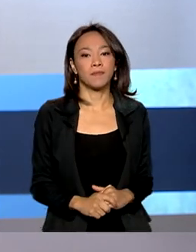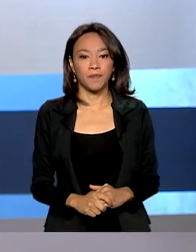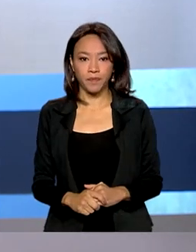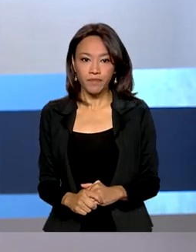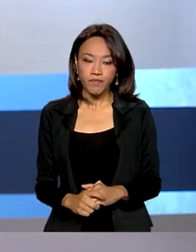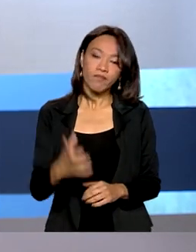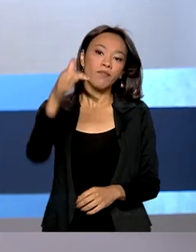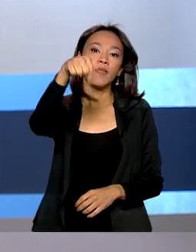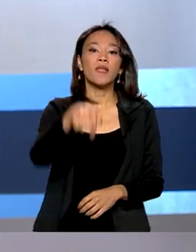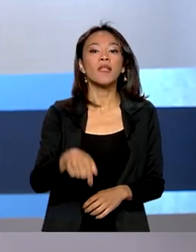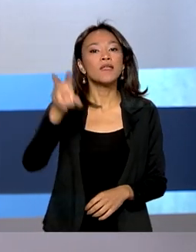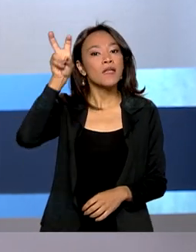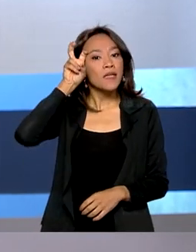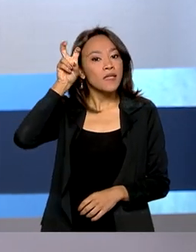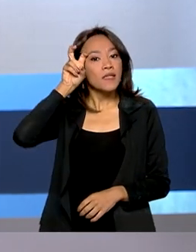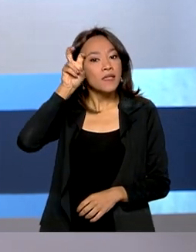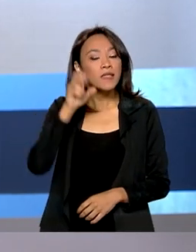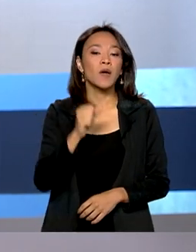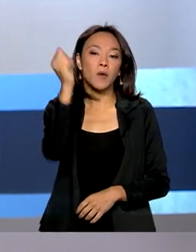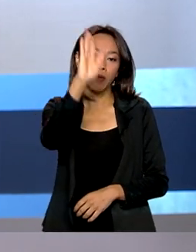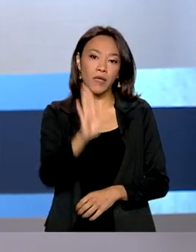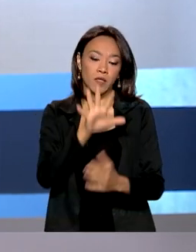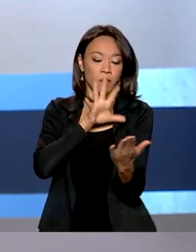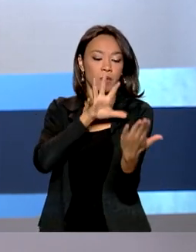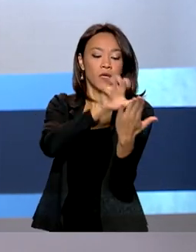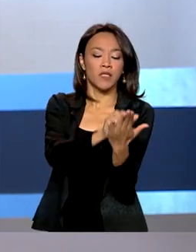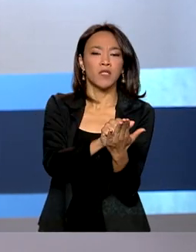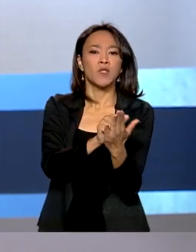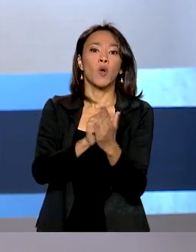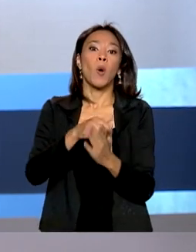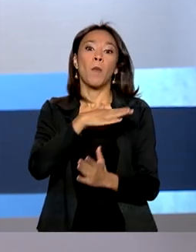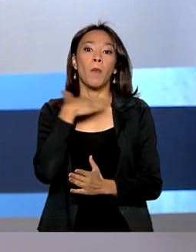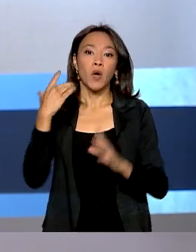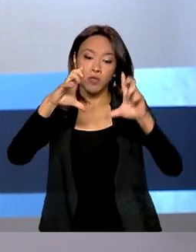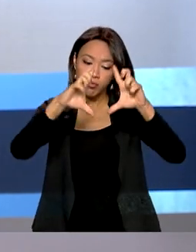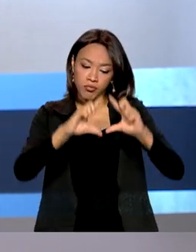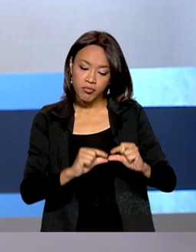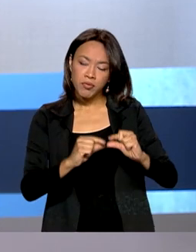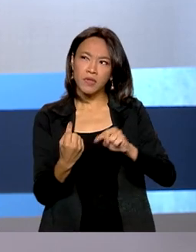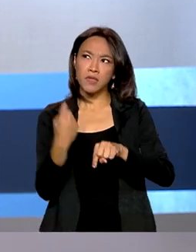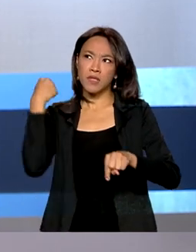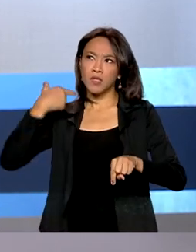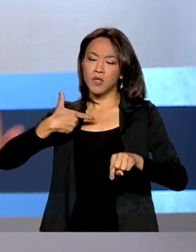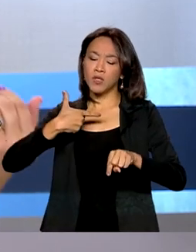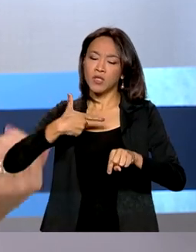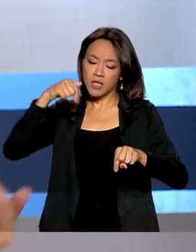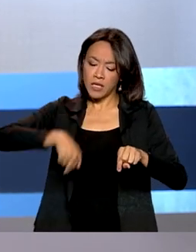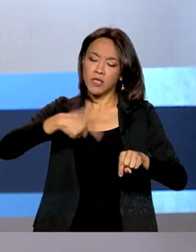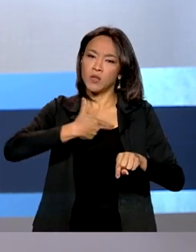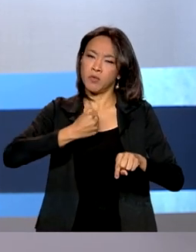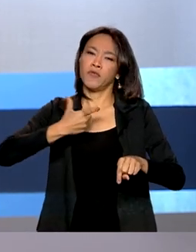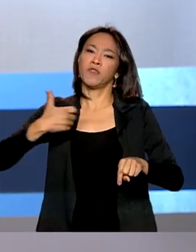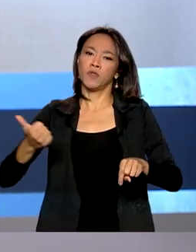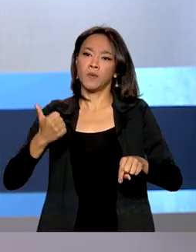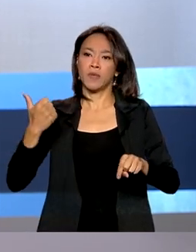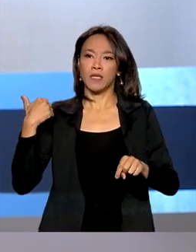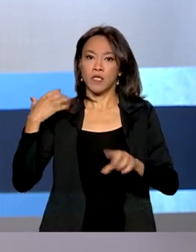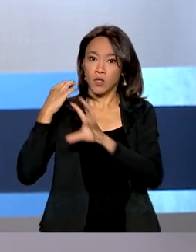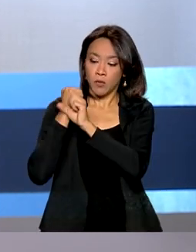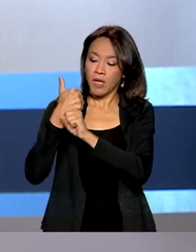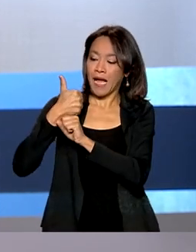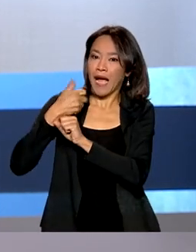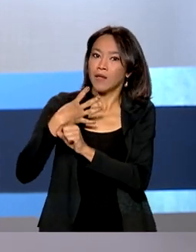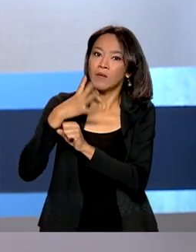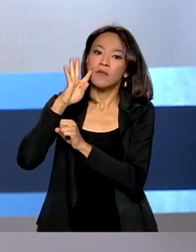E nesta quinta-feira, o Brasil registrou a menor média de mortes por Covid-19 de 2021. Nos últimos 14 dias, a média